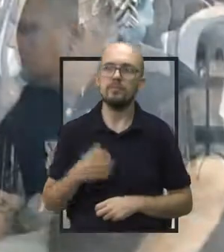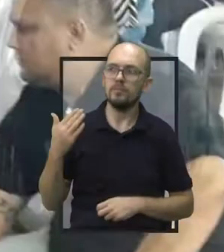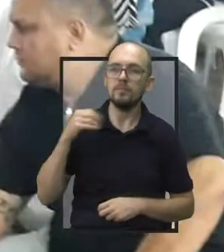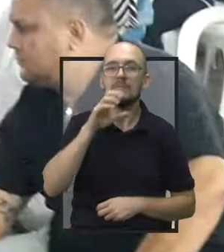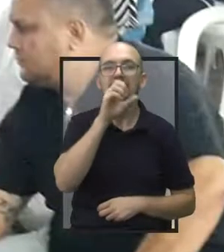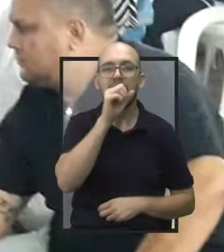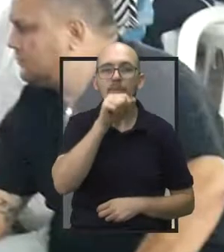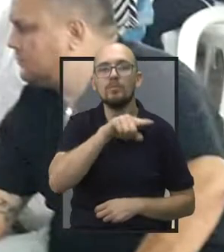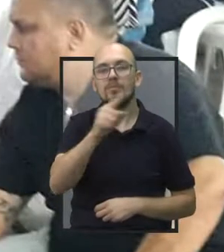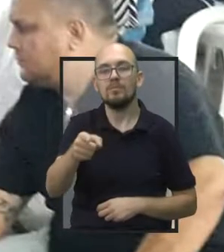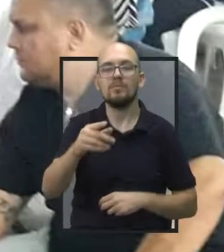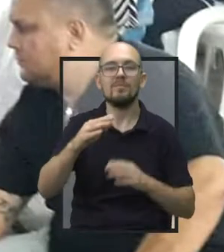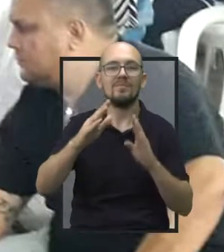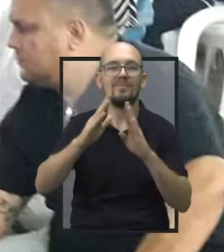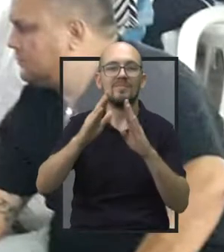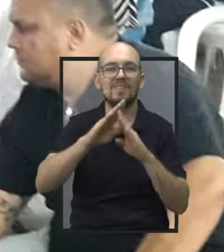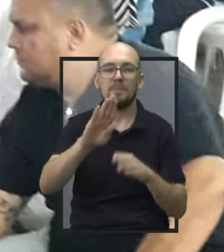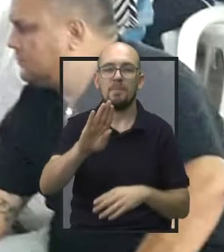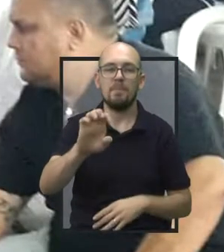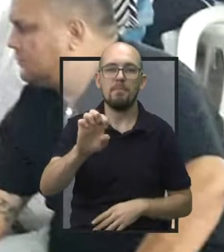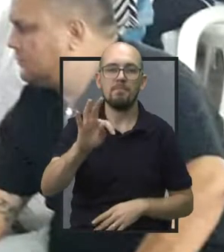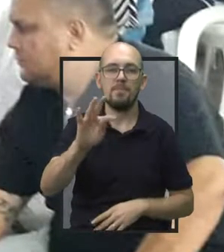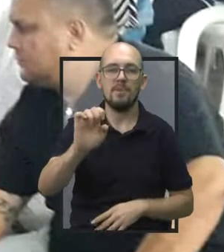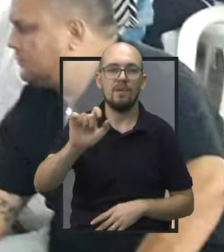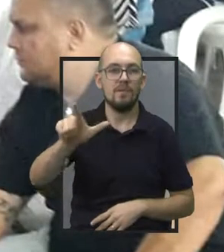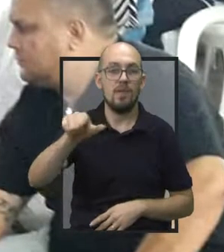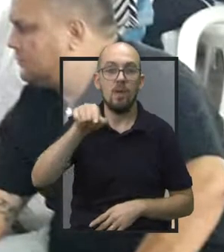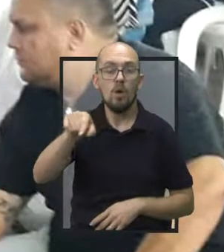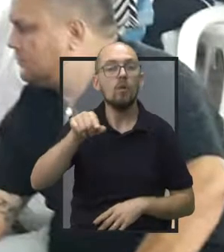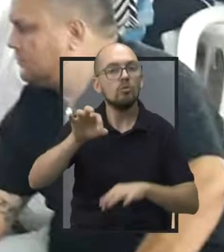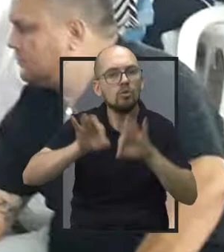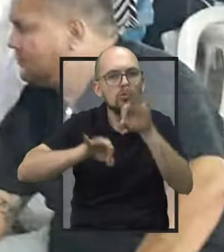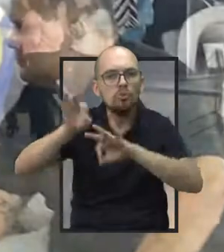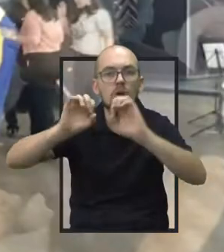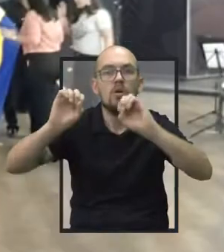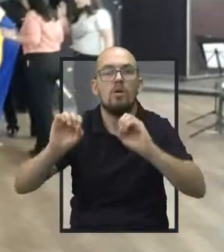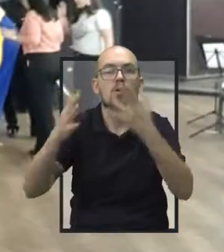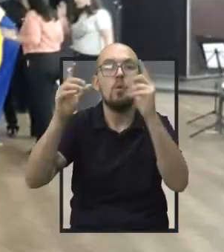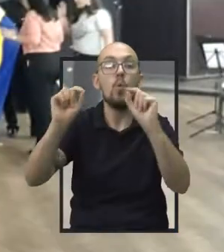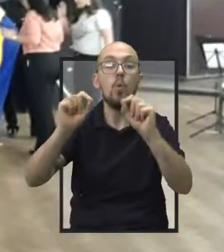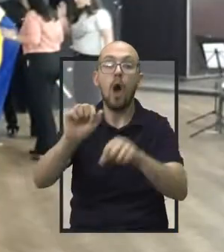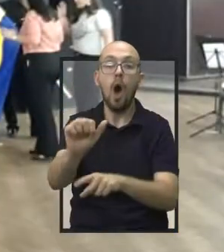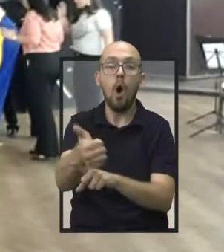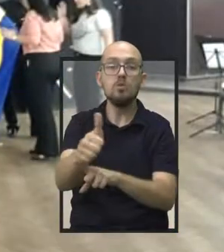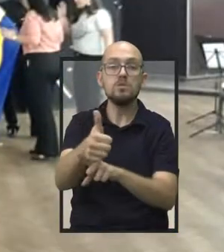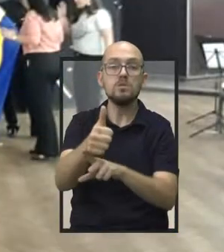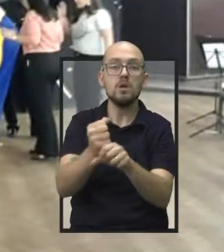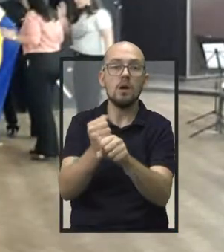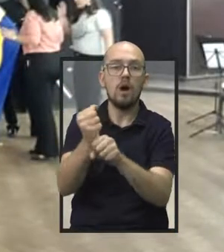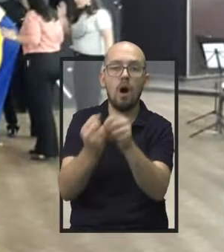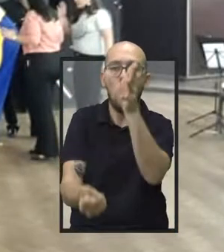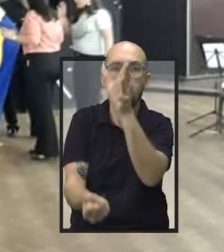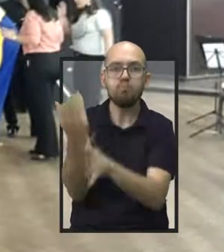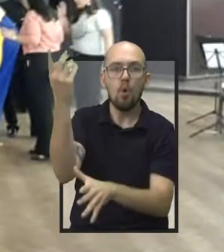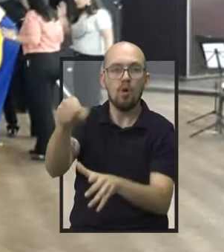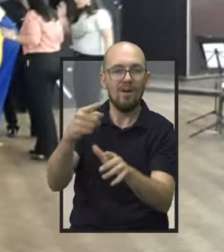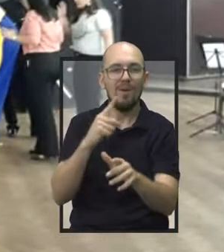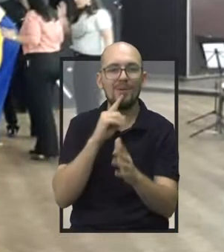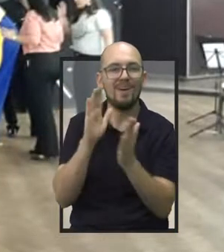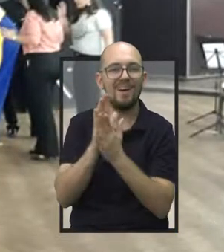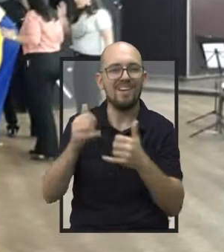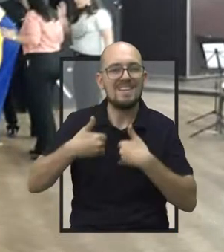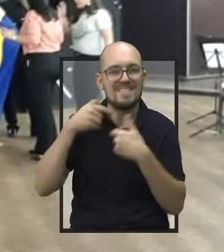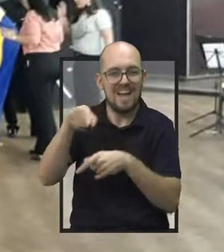Social Betel promoveu um evento comemorando 11 anos de existência. E nesse evento